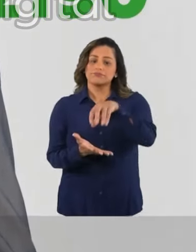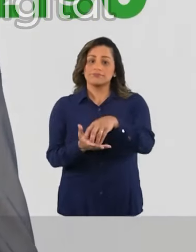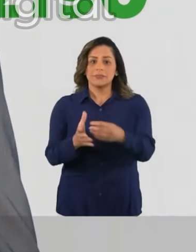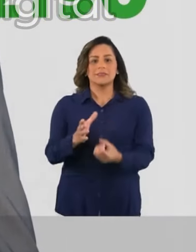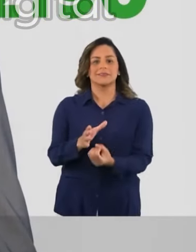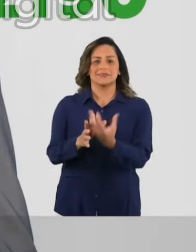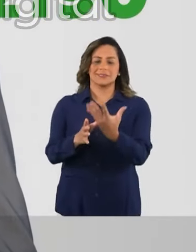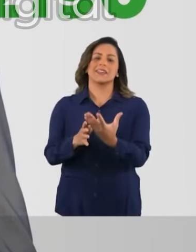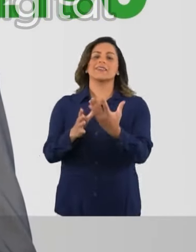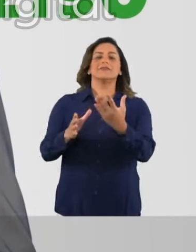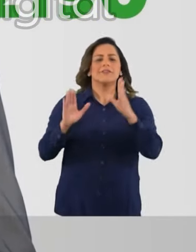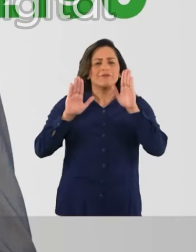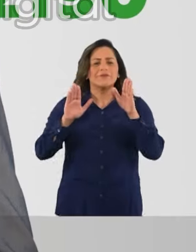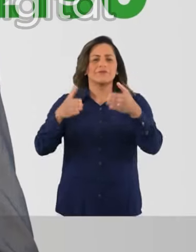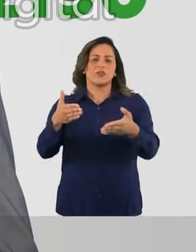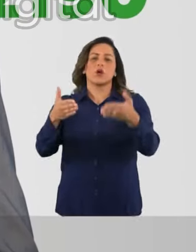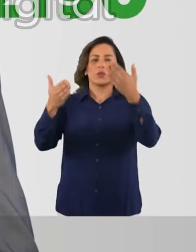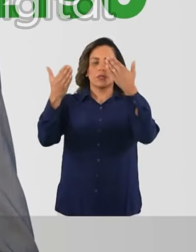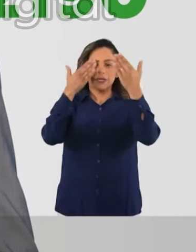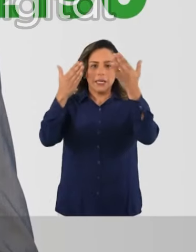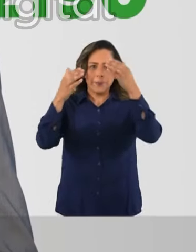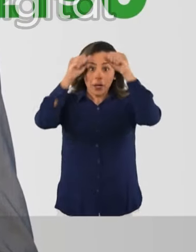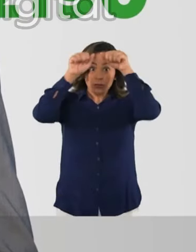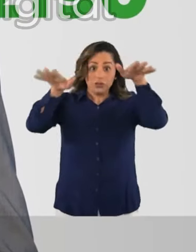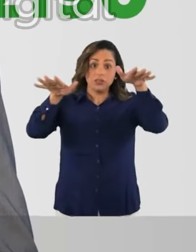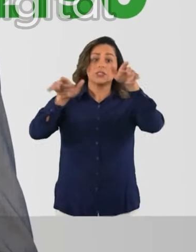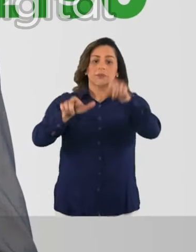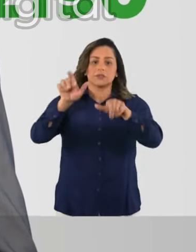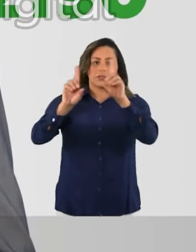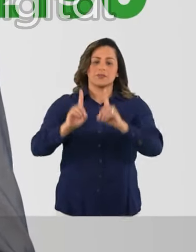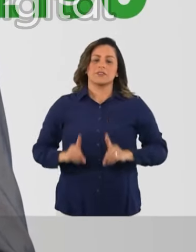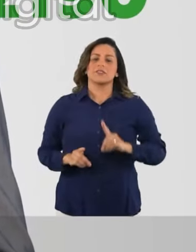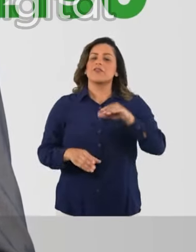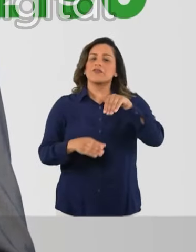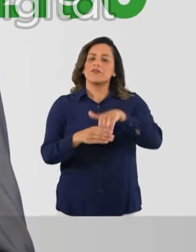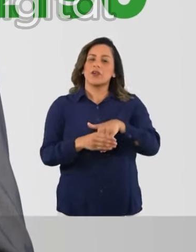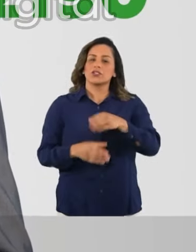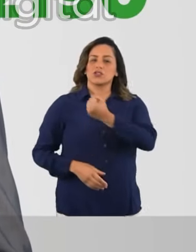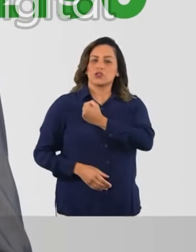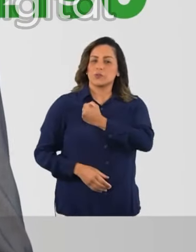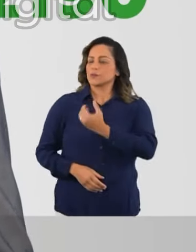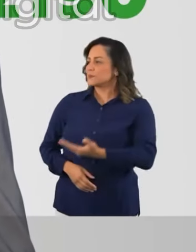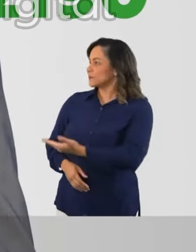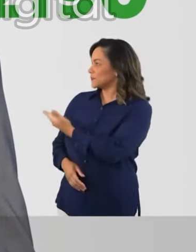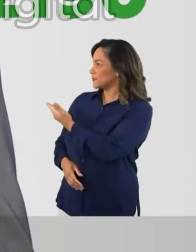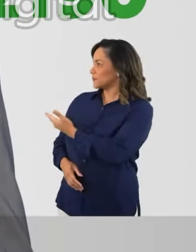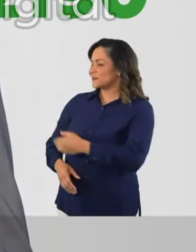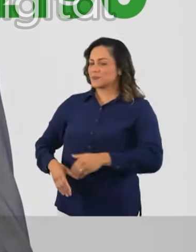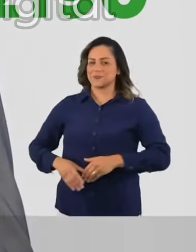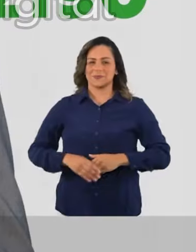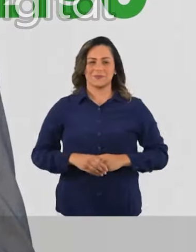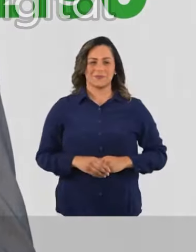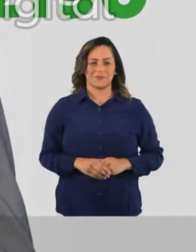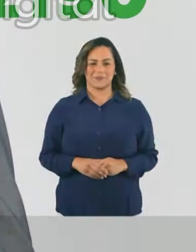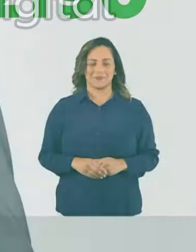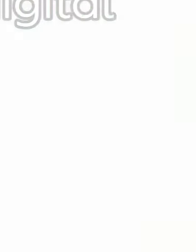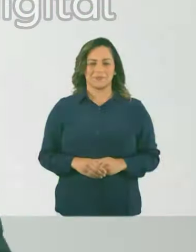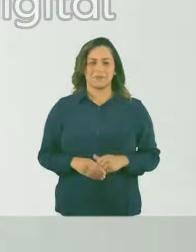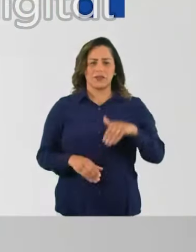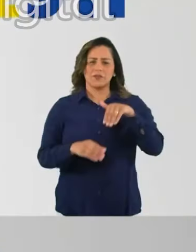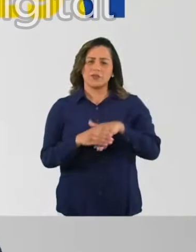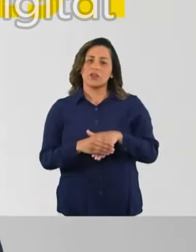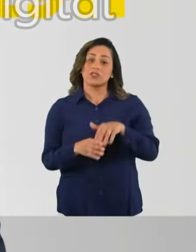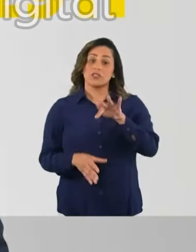centros especializados em tratamento e terapia para autistas e PCDs. 22-190. Miguel Bolsonarista 22-190.